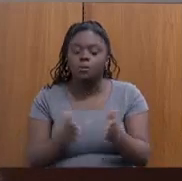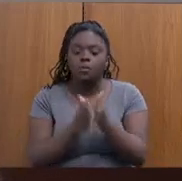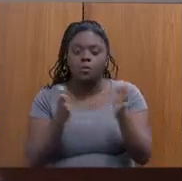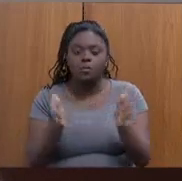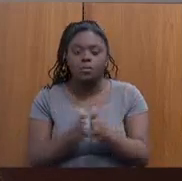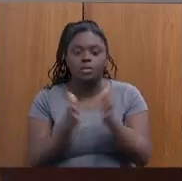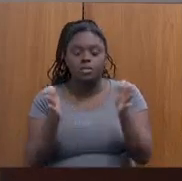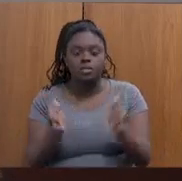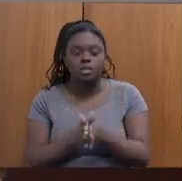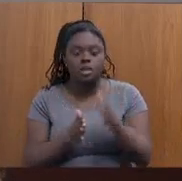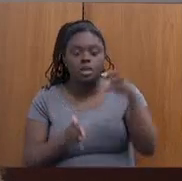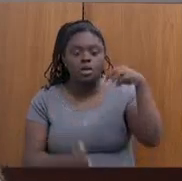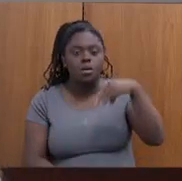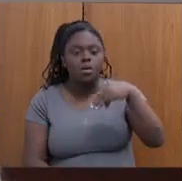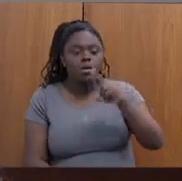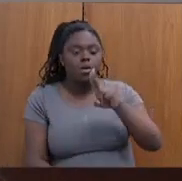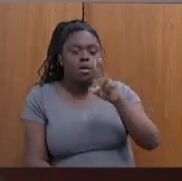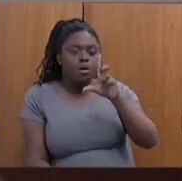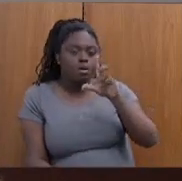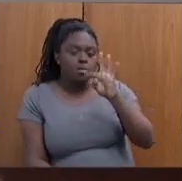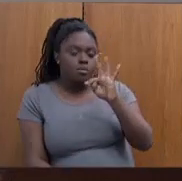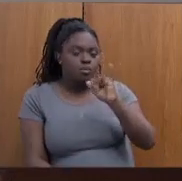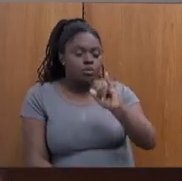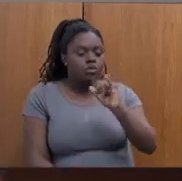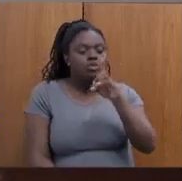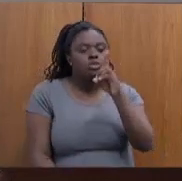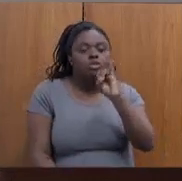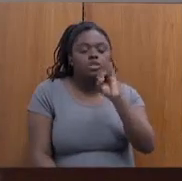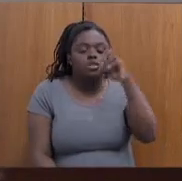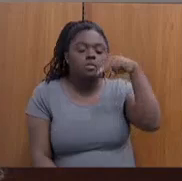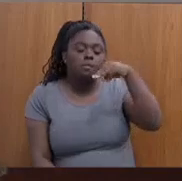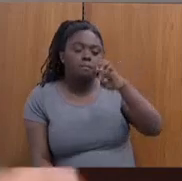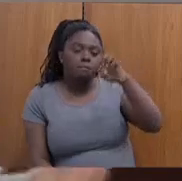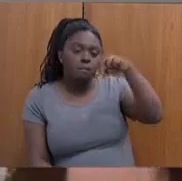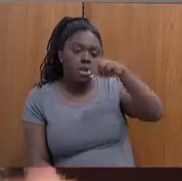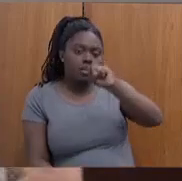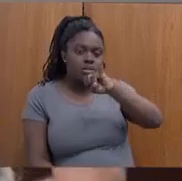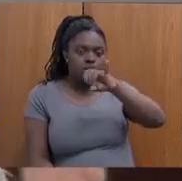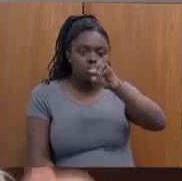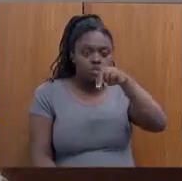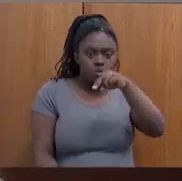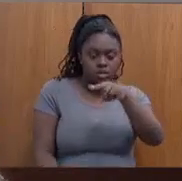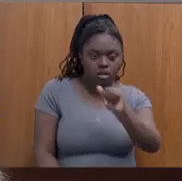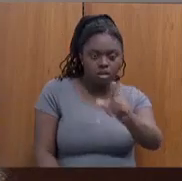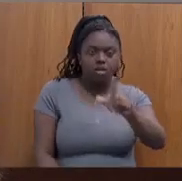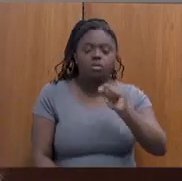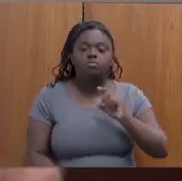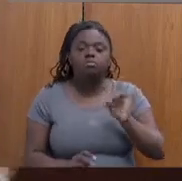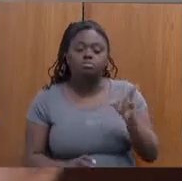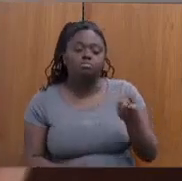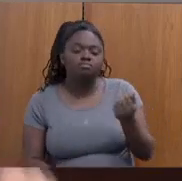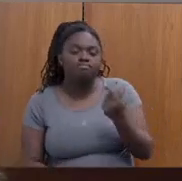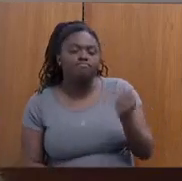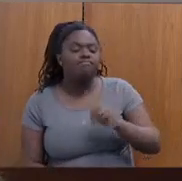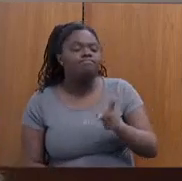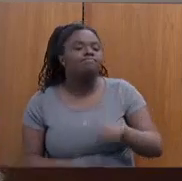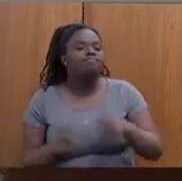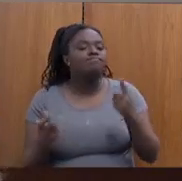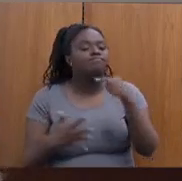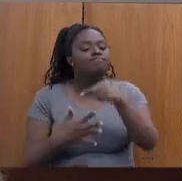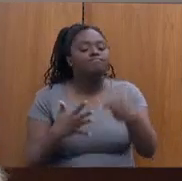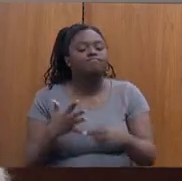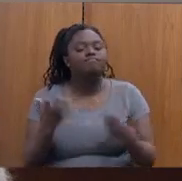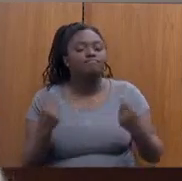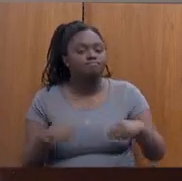multidimensional, que é não só a renda, mas todas as outras suas necessidades, mas tendo como dois pilares